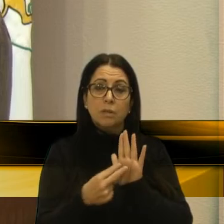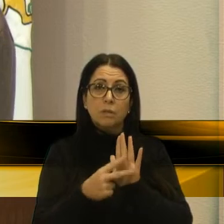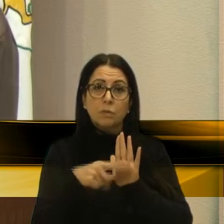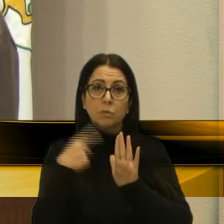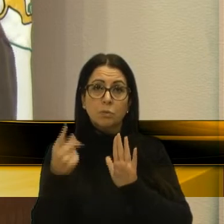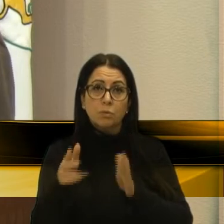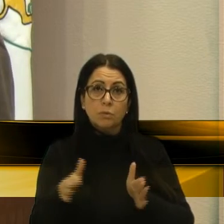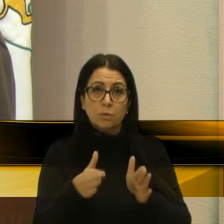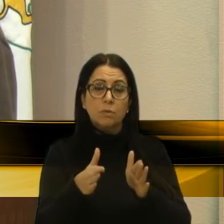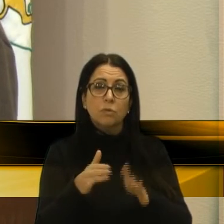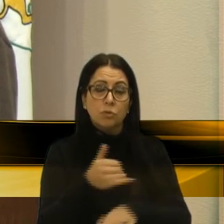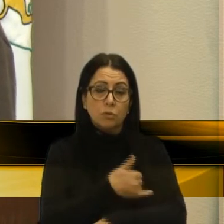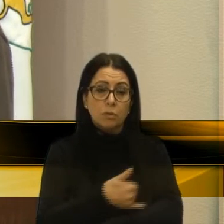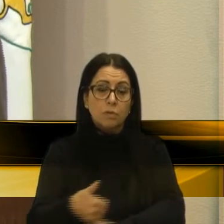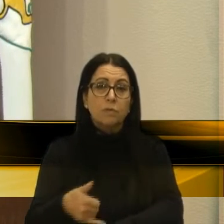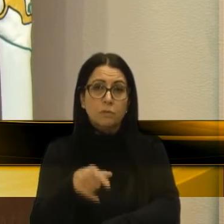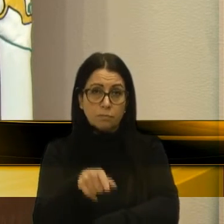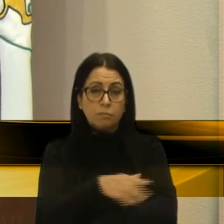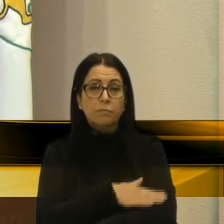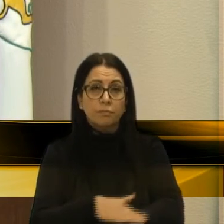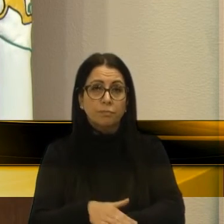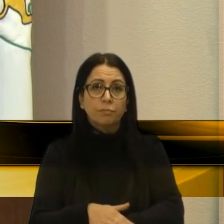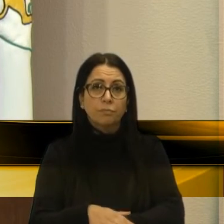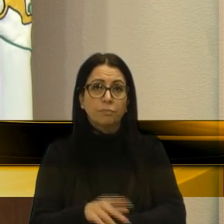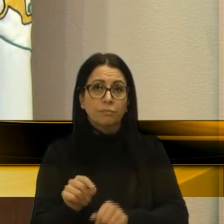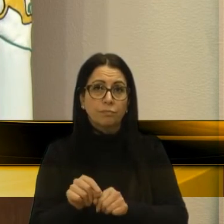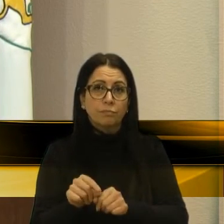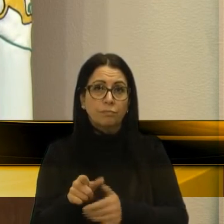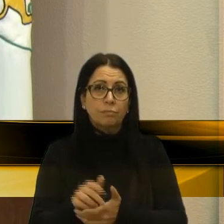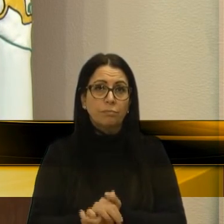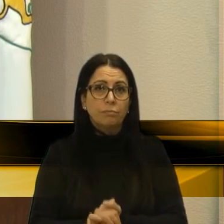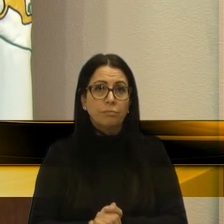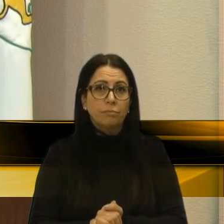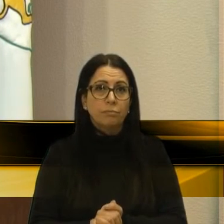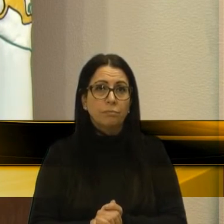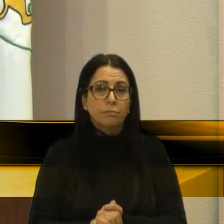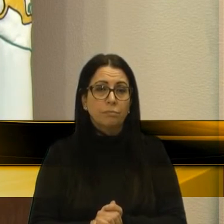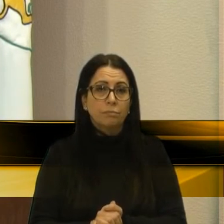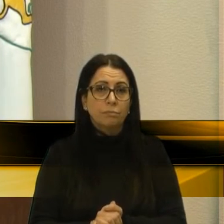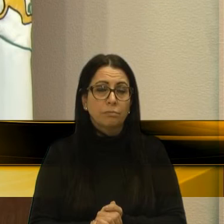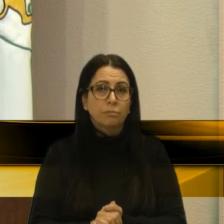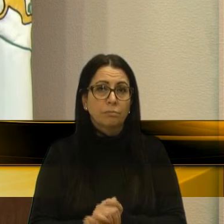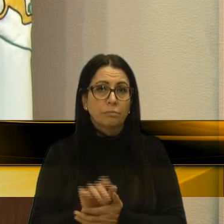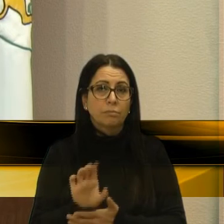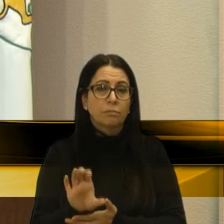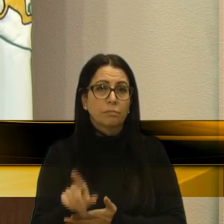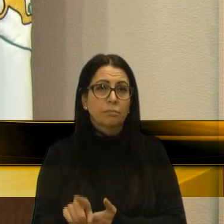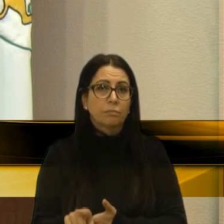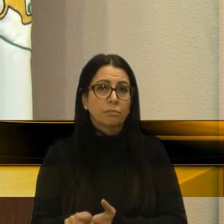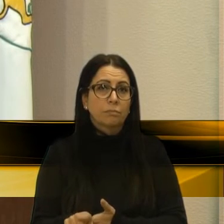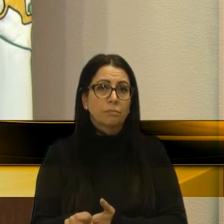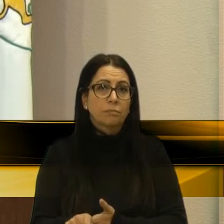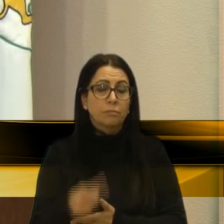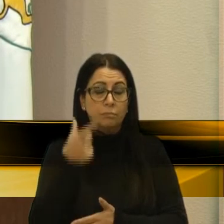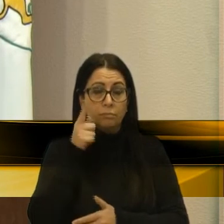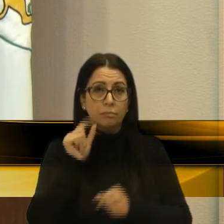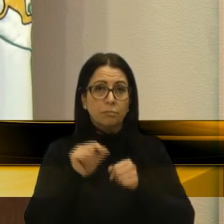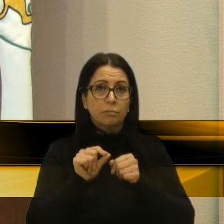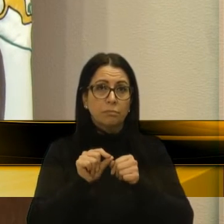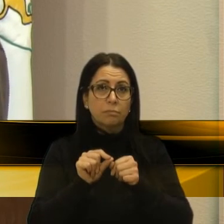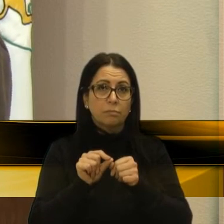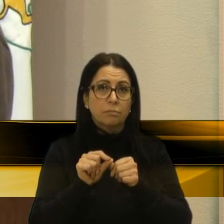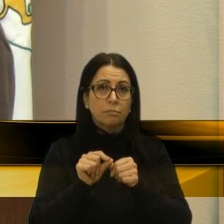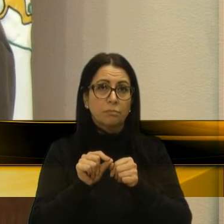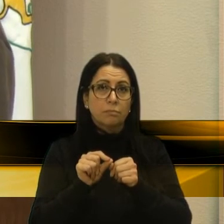outro trecho de asfaltozinho que eles querem lá, já que vai passar o asfalto lá, se assim, conseguir fazer, a prefeitura